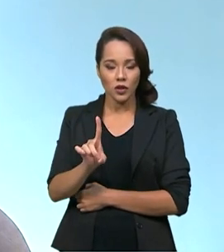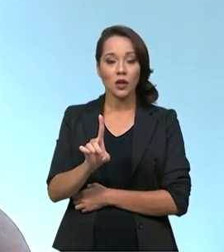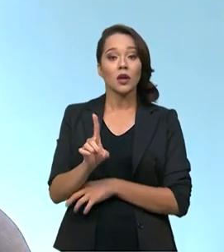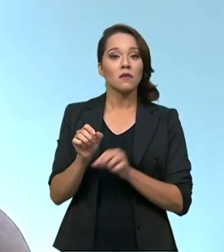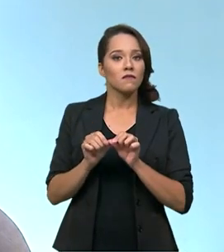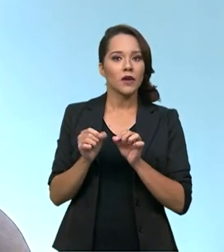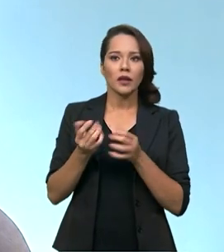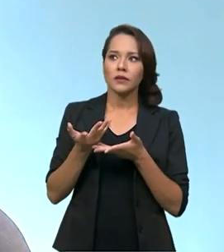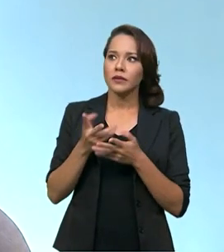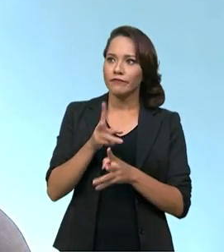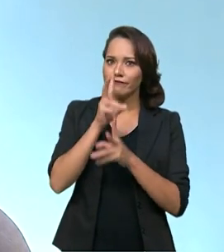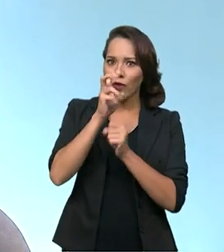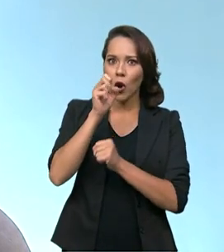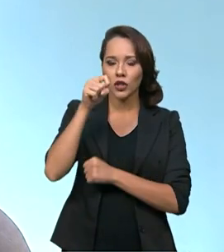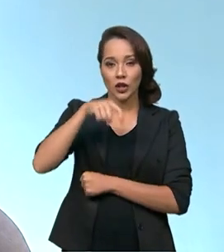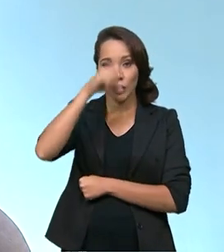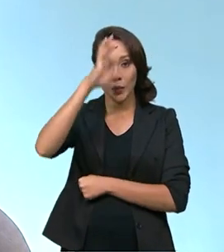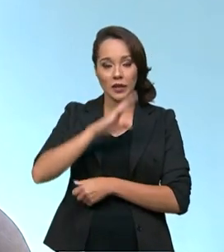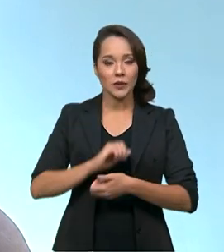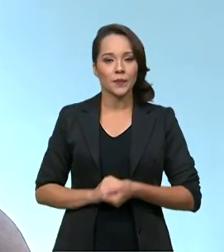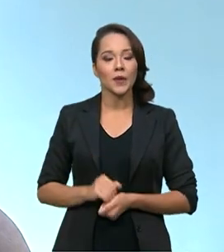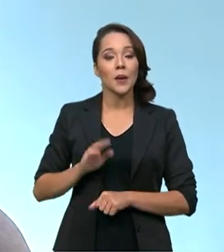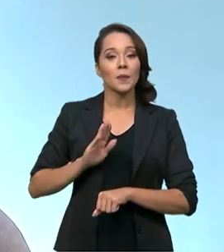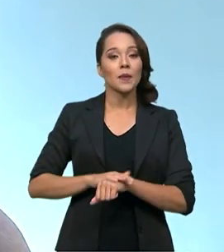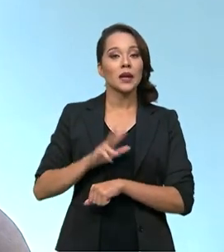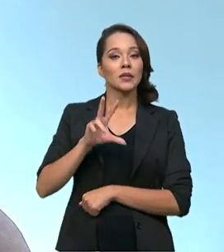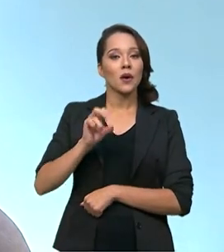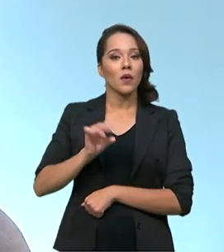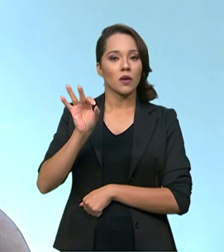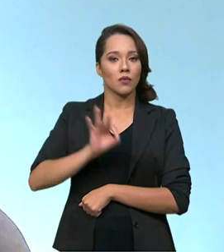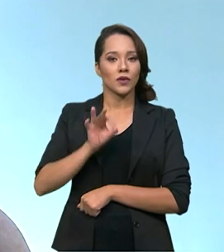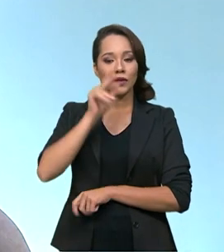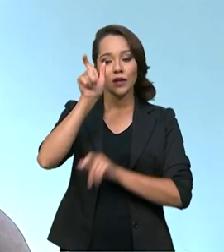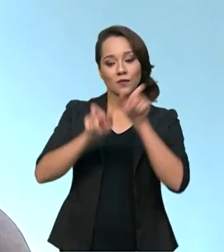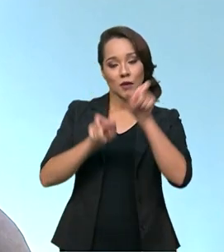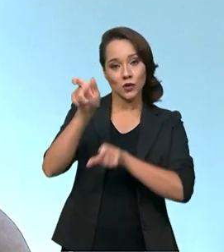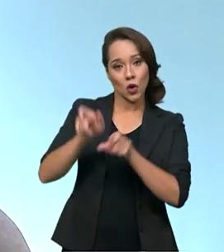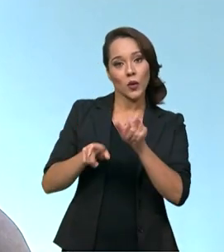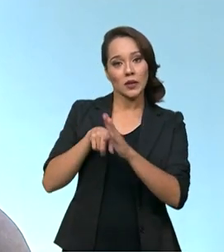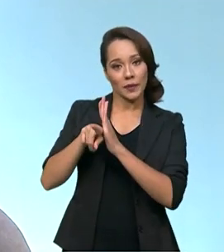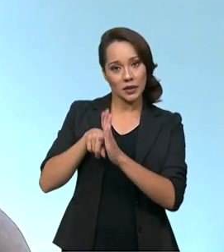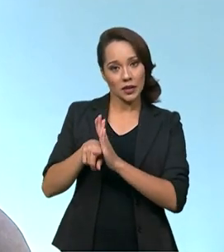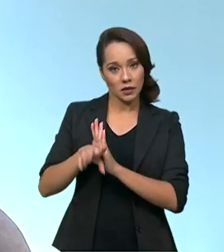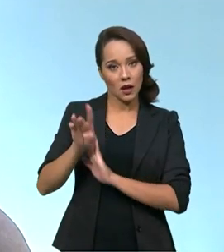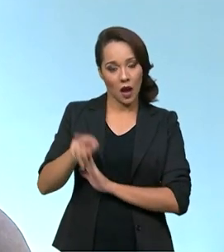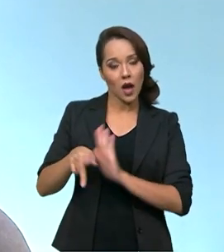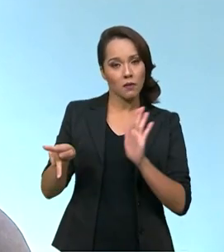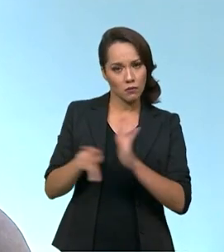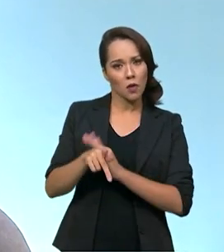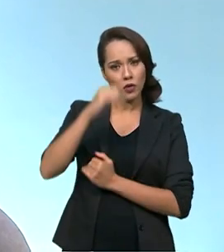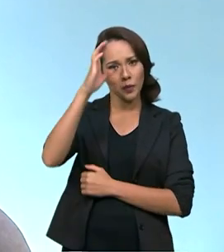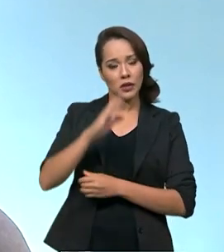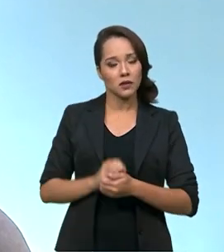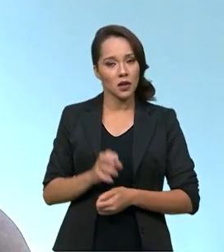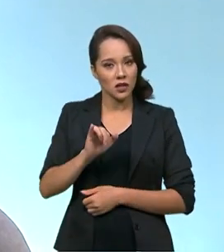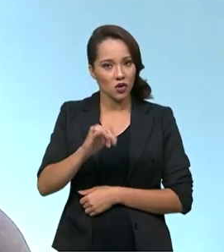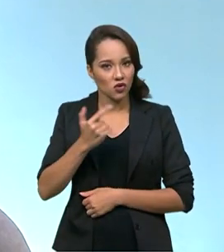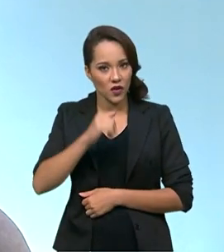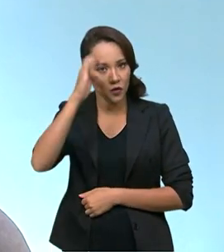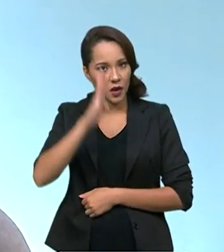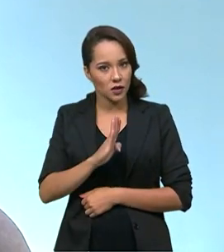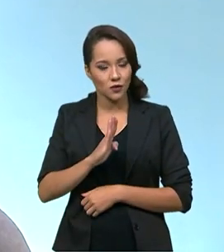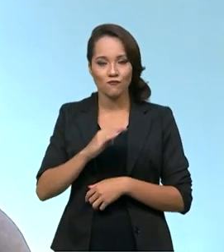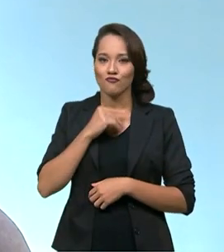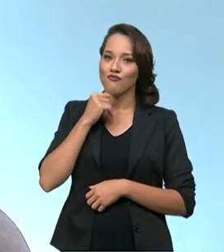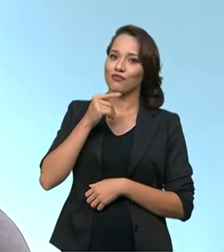muito fortemente aqui no Brasil. Mais de 50% dos sujeitos dessa pesquisa são brasileiros. E seu Brasil não teria